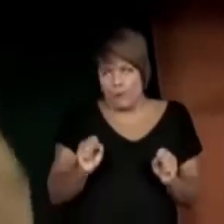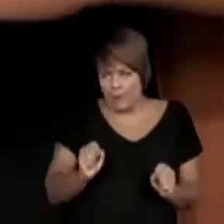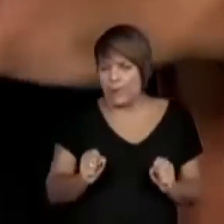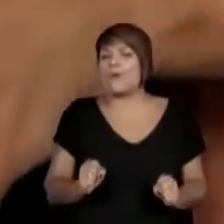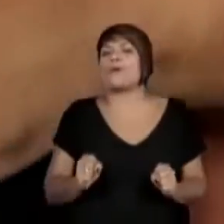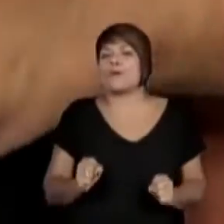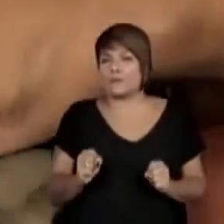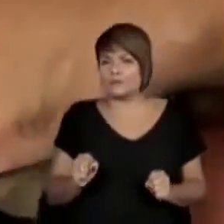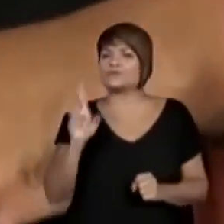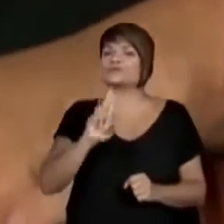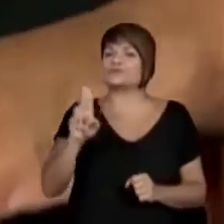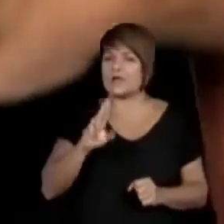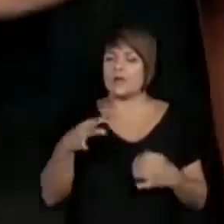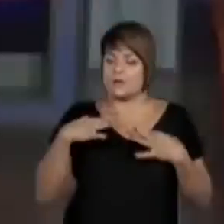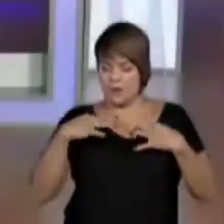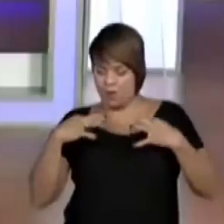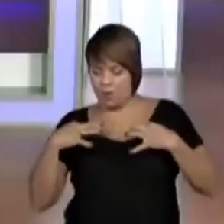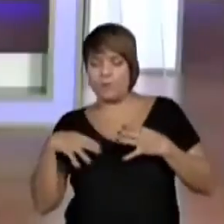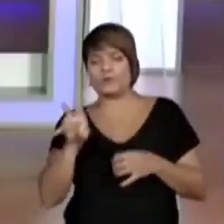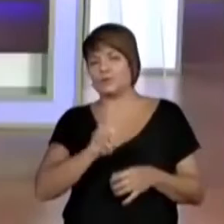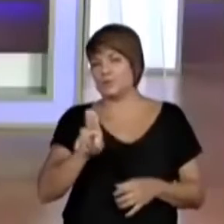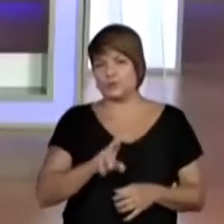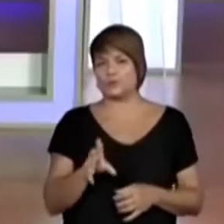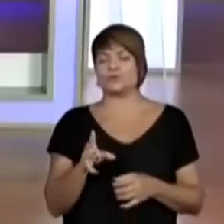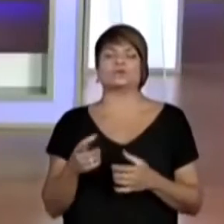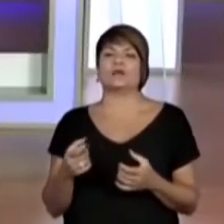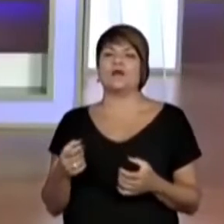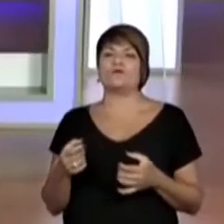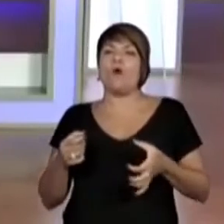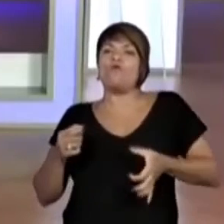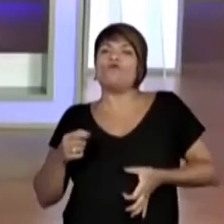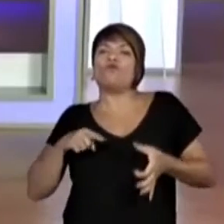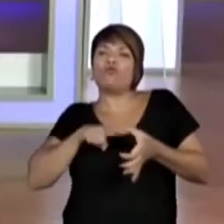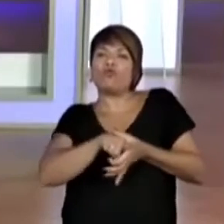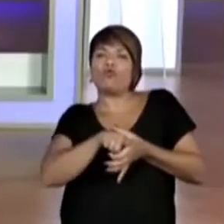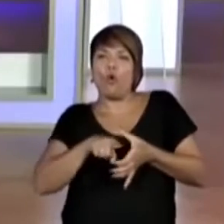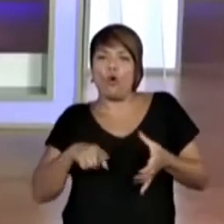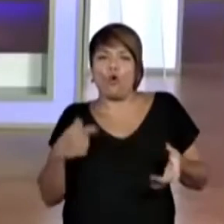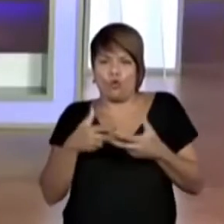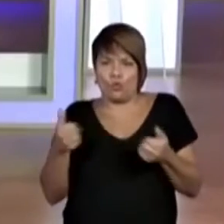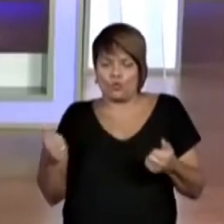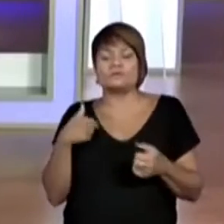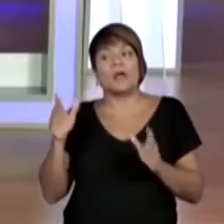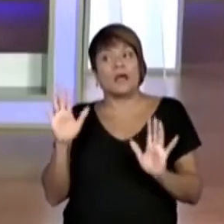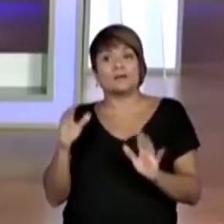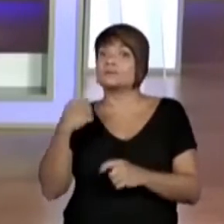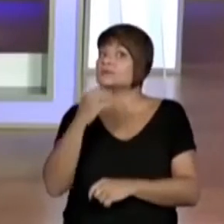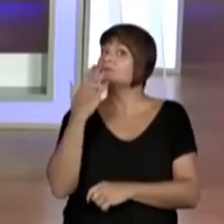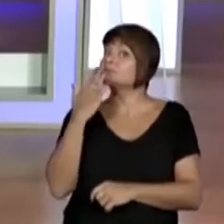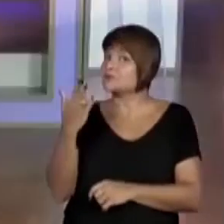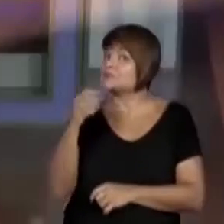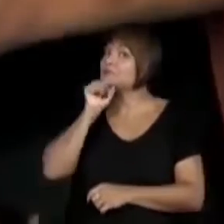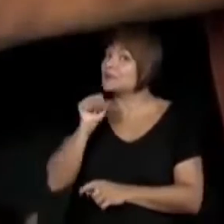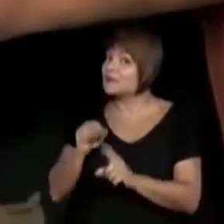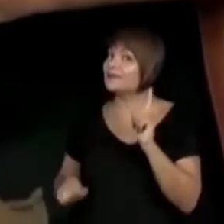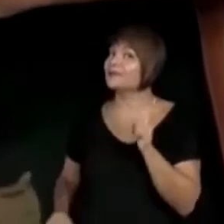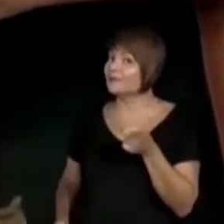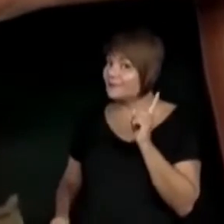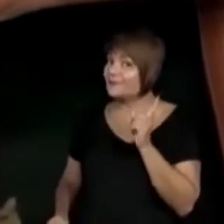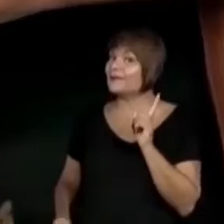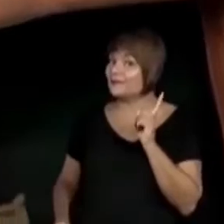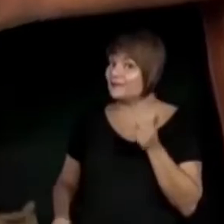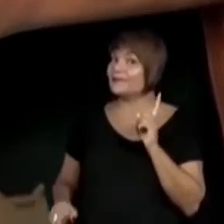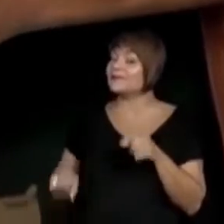mais. Uma roupa que já não se usa, porque ficou pequena, porque está velha. Mas tem que pedir para a mãe, Isso. Sempre pedir por